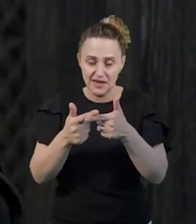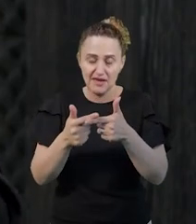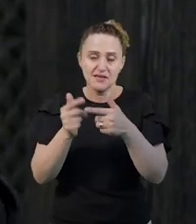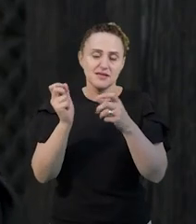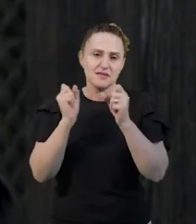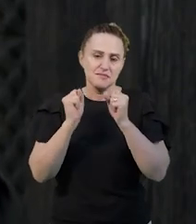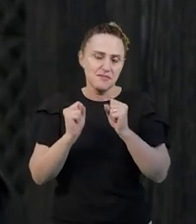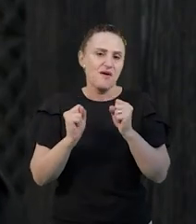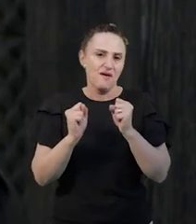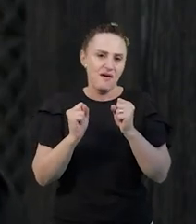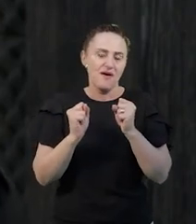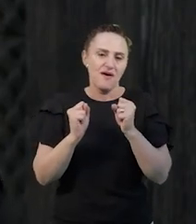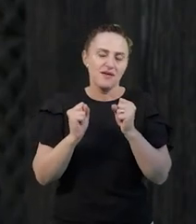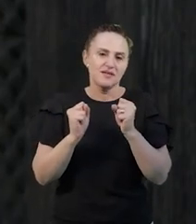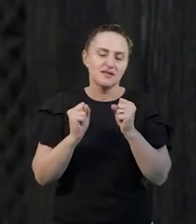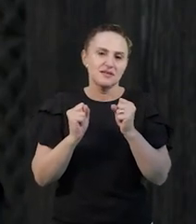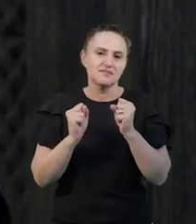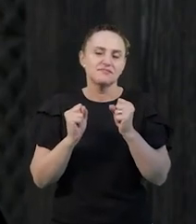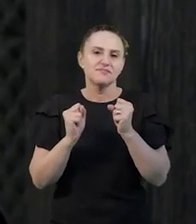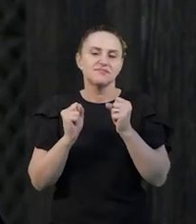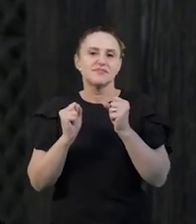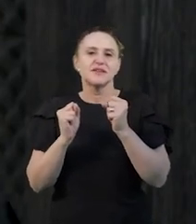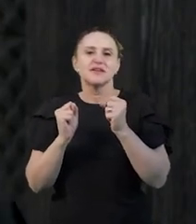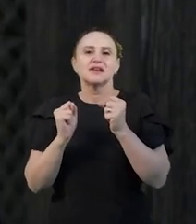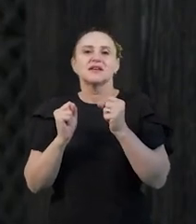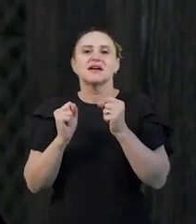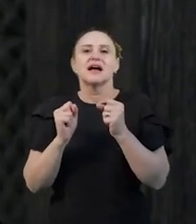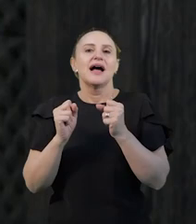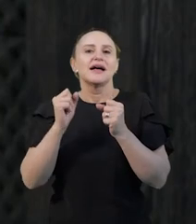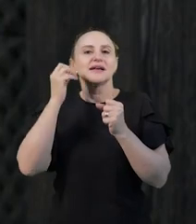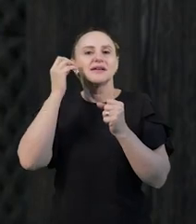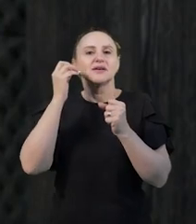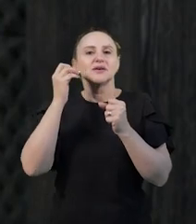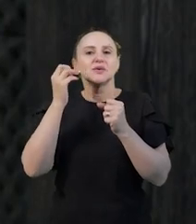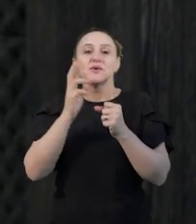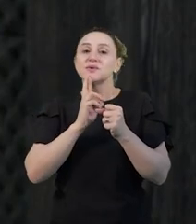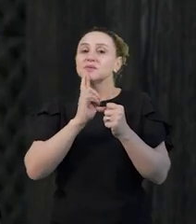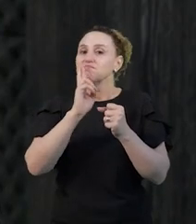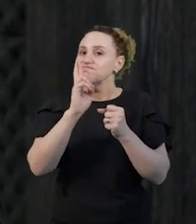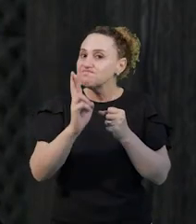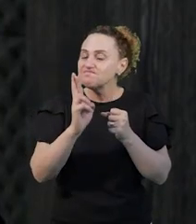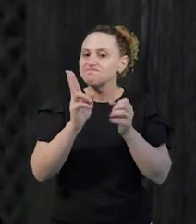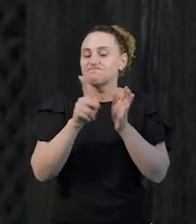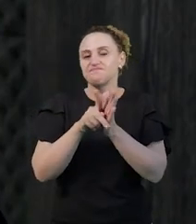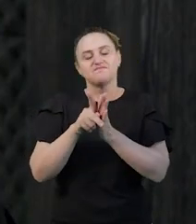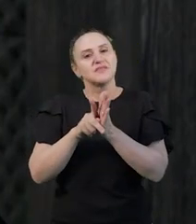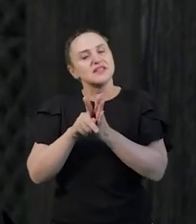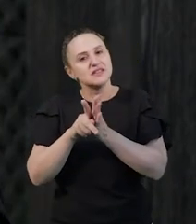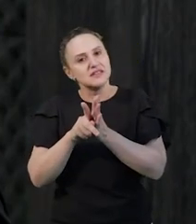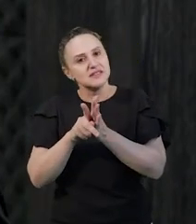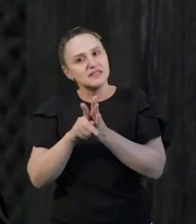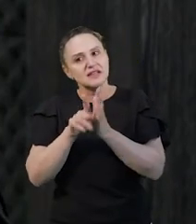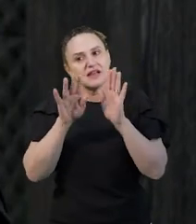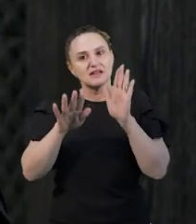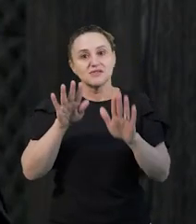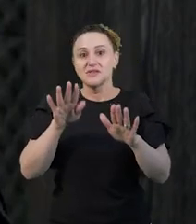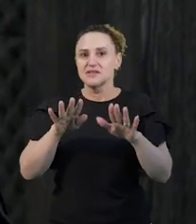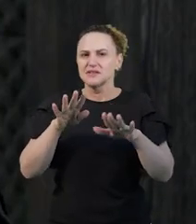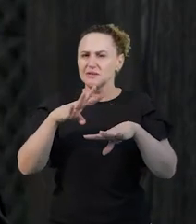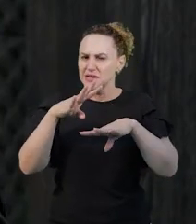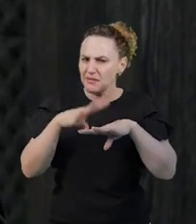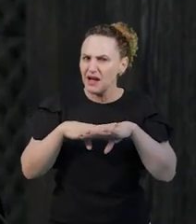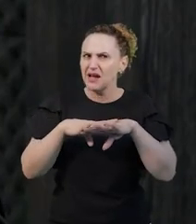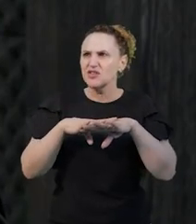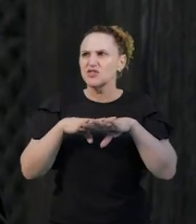ser levantados daquela pesquisa, a solução dos problemas, que nem sempre são matemáticos, e não precisam ser